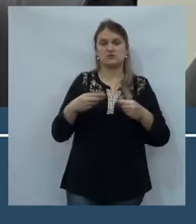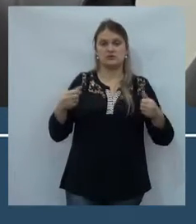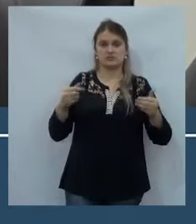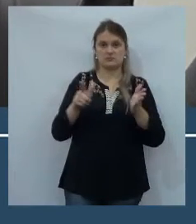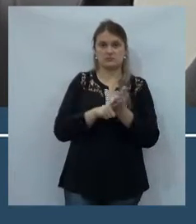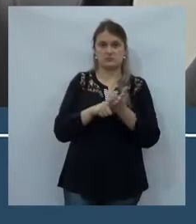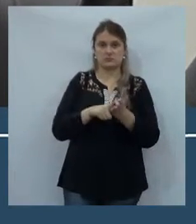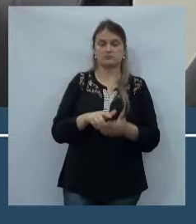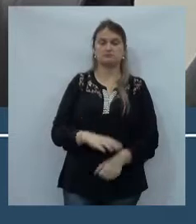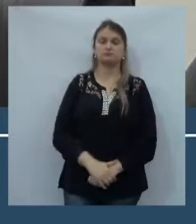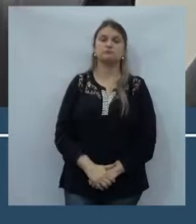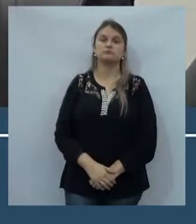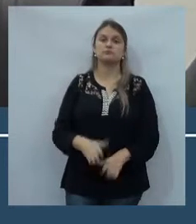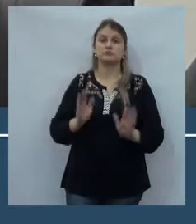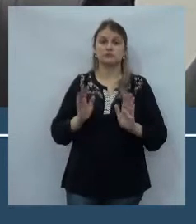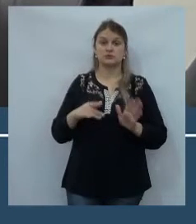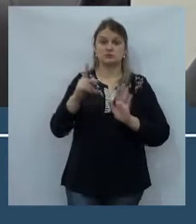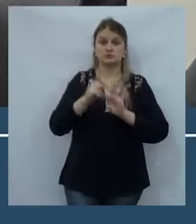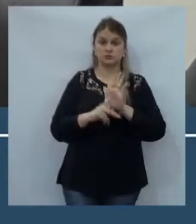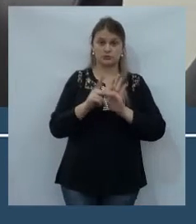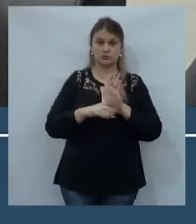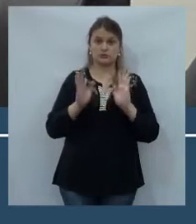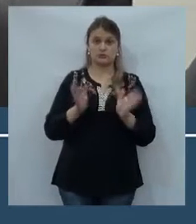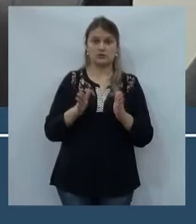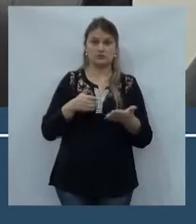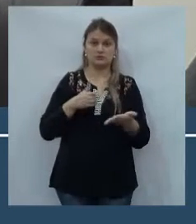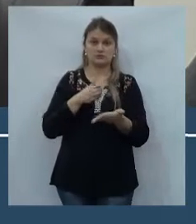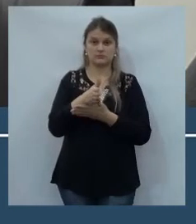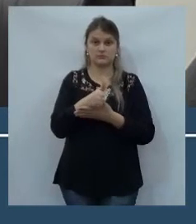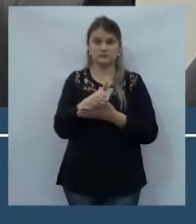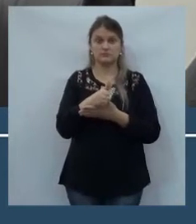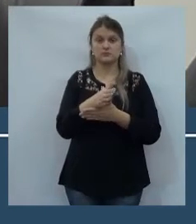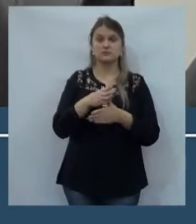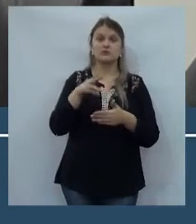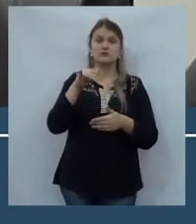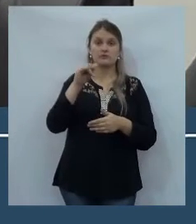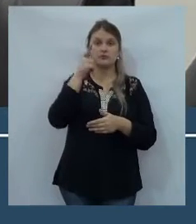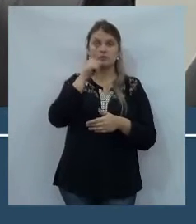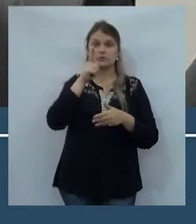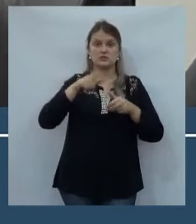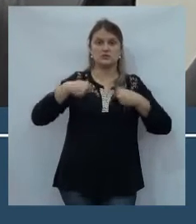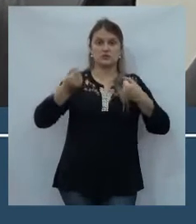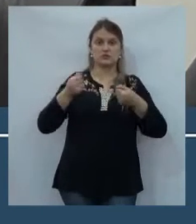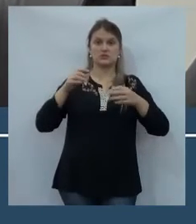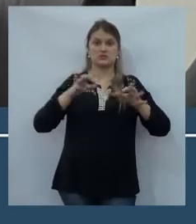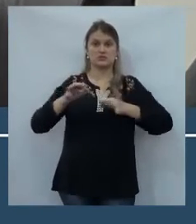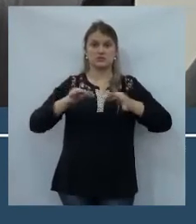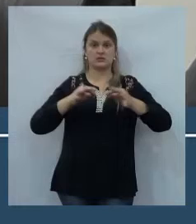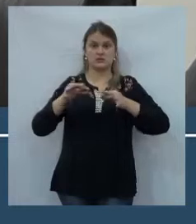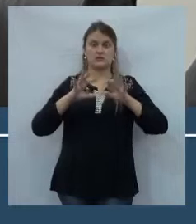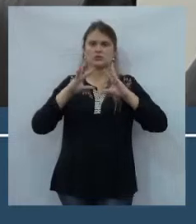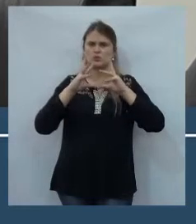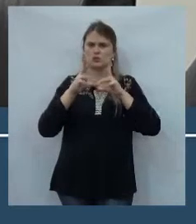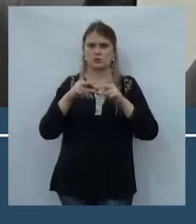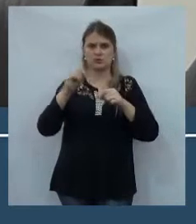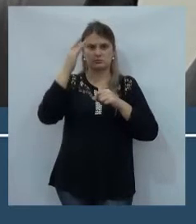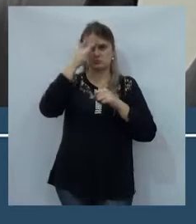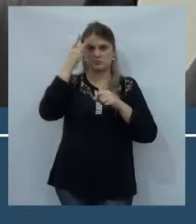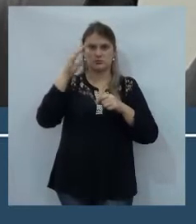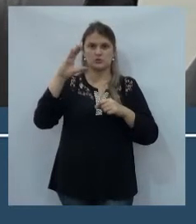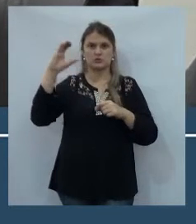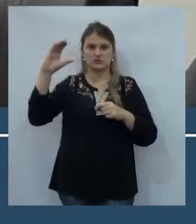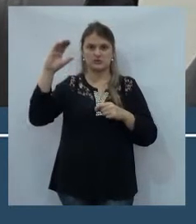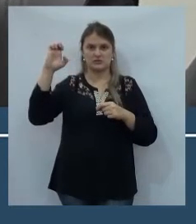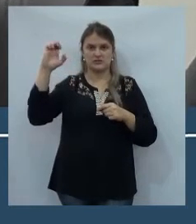Então, esse projeto da entrada agora na casa vai dar condições que o Executivo, a Companhia da Habitação, a SEAB,